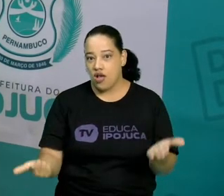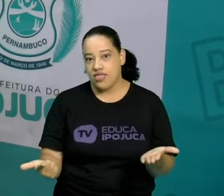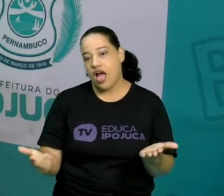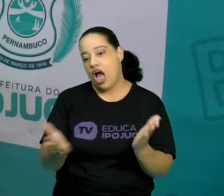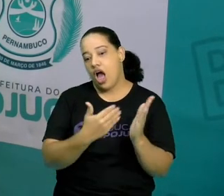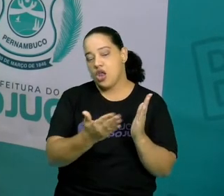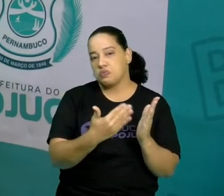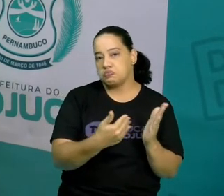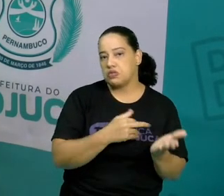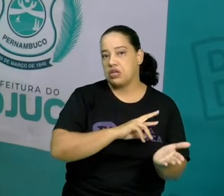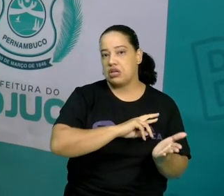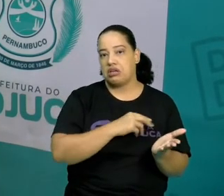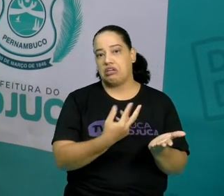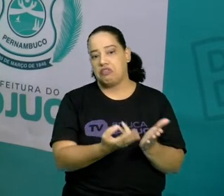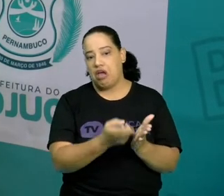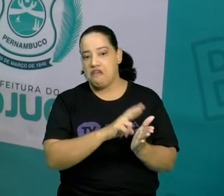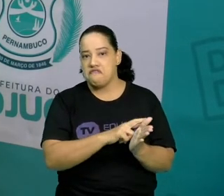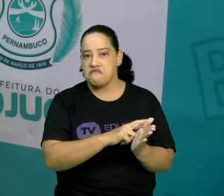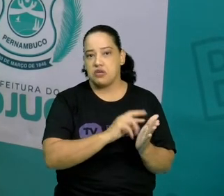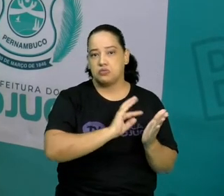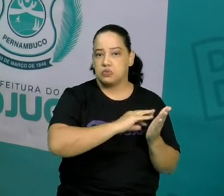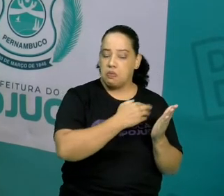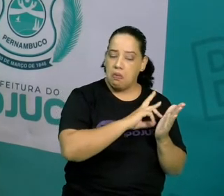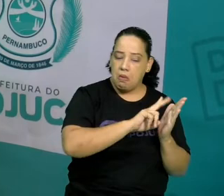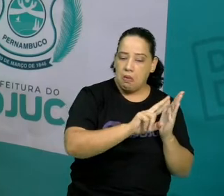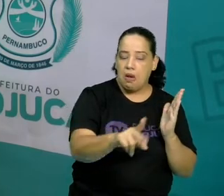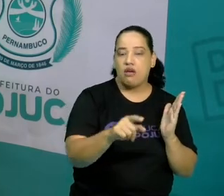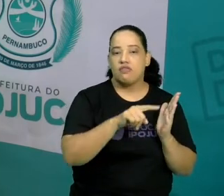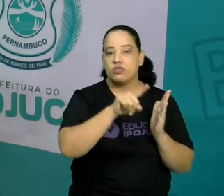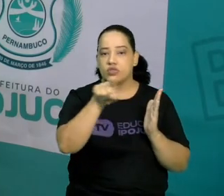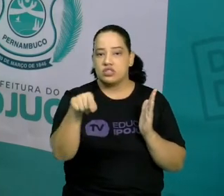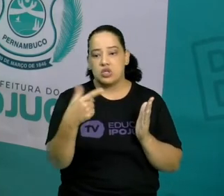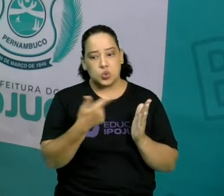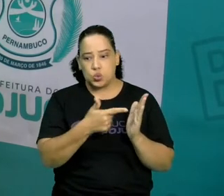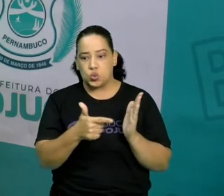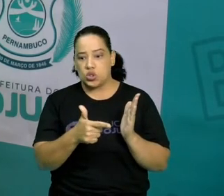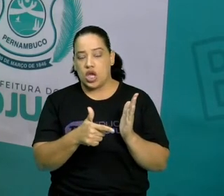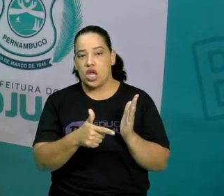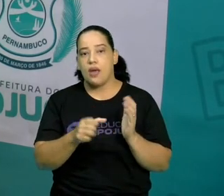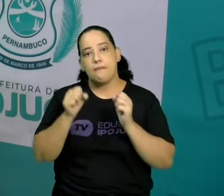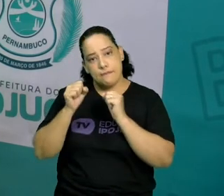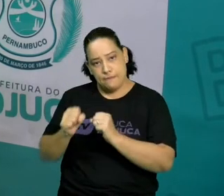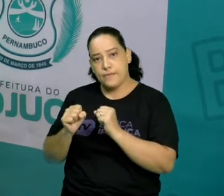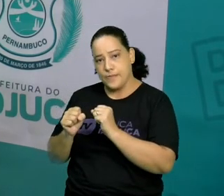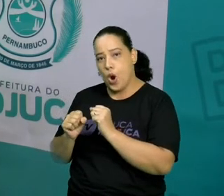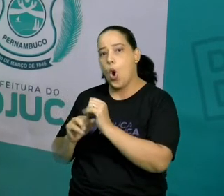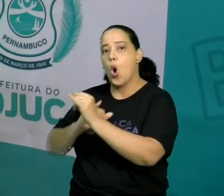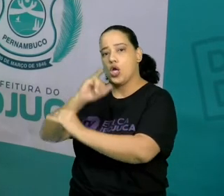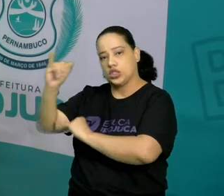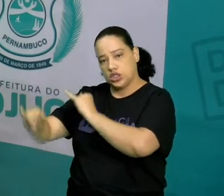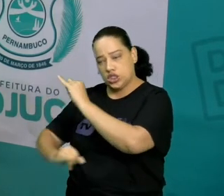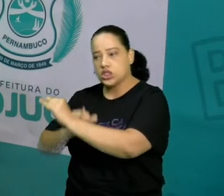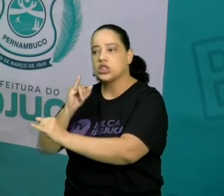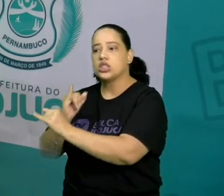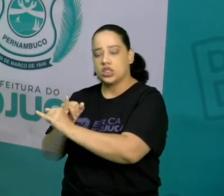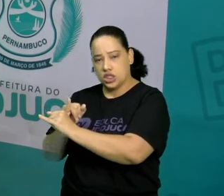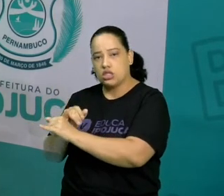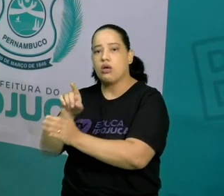livros, ou revistas. Caso vocês não tenham, vocês podem pesquisar mesmo na internet, certo?